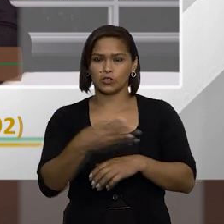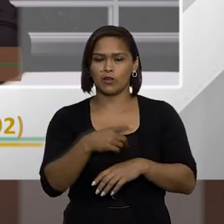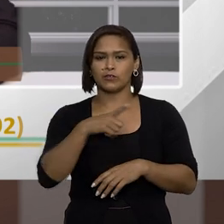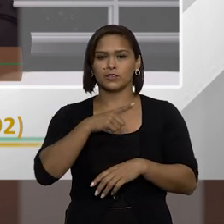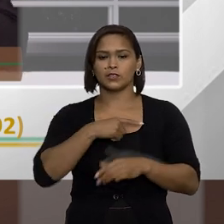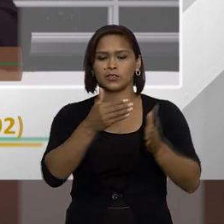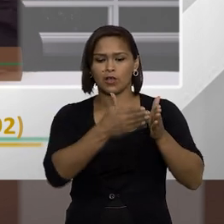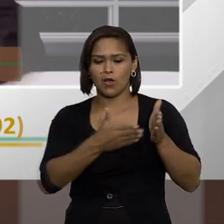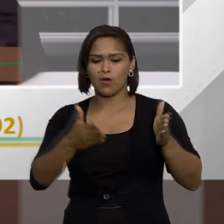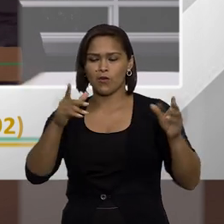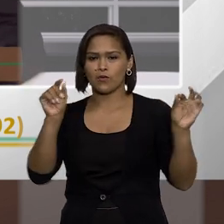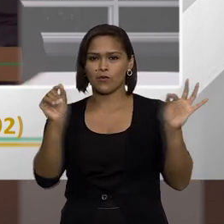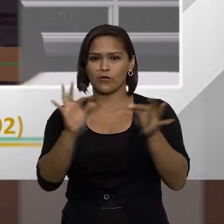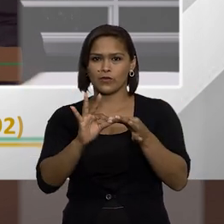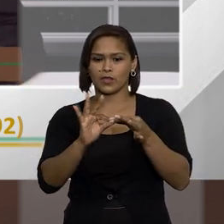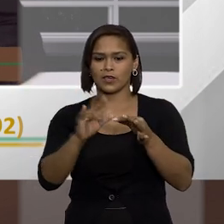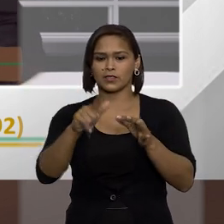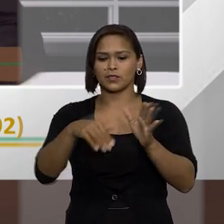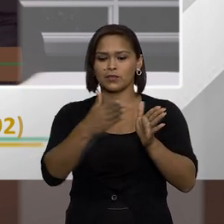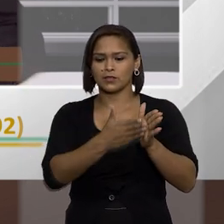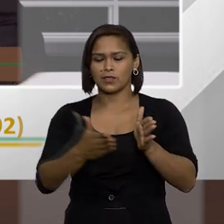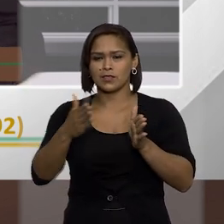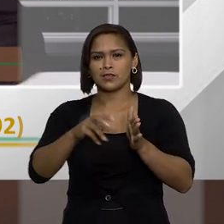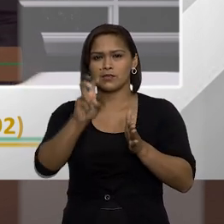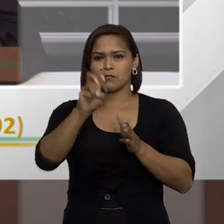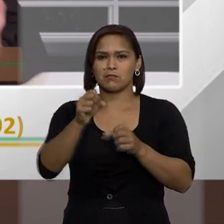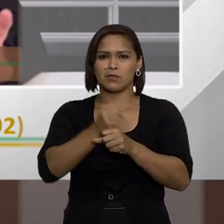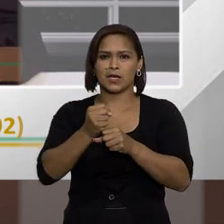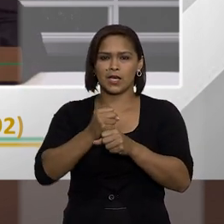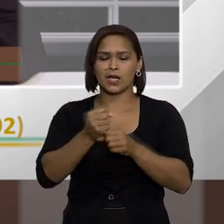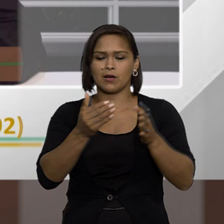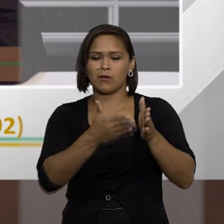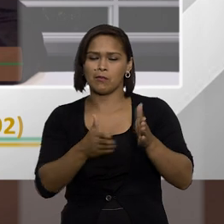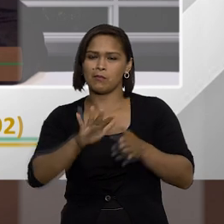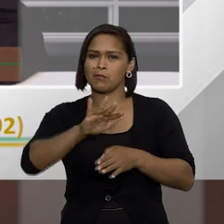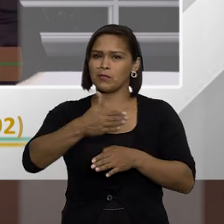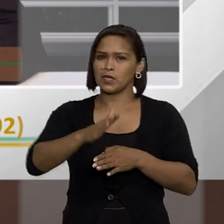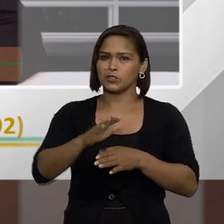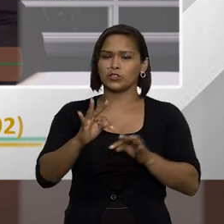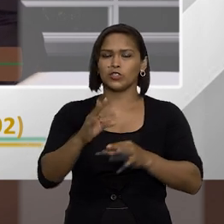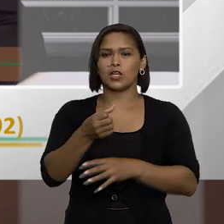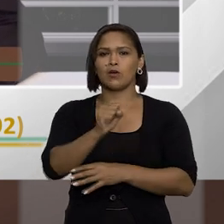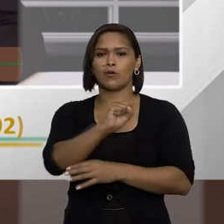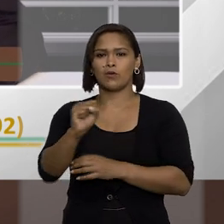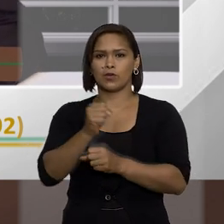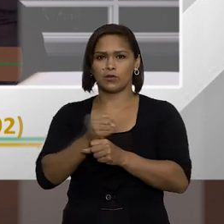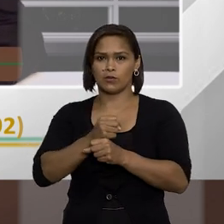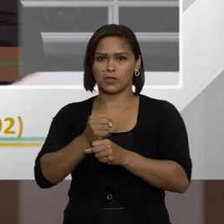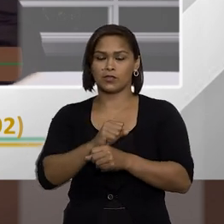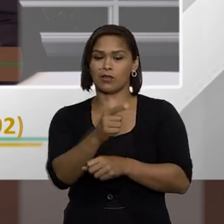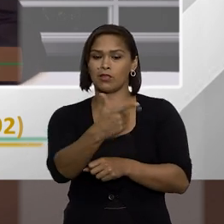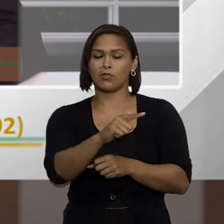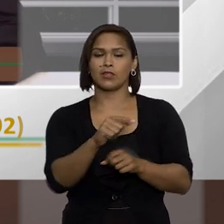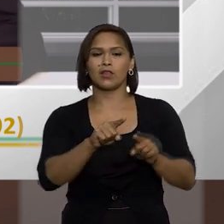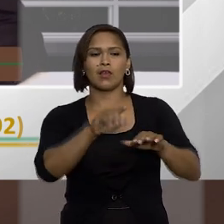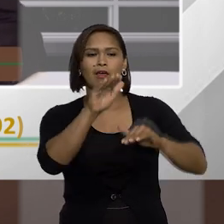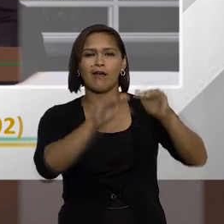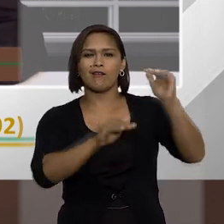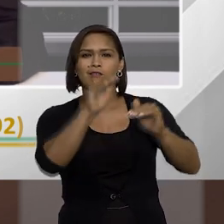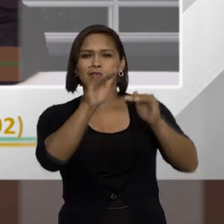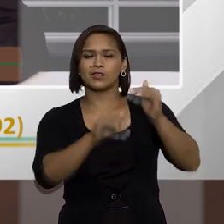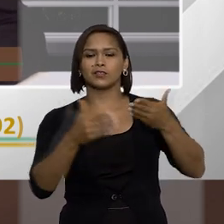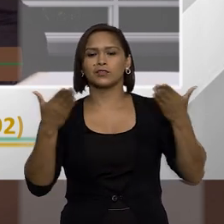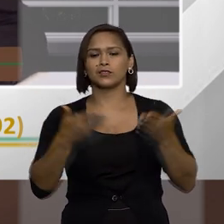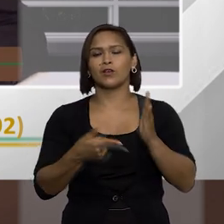elas preveem uma unificação desses prazos prescricionais colocando ali um prazo geral de oito anos e ele não teria mais essa